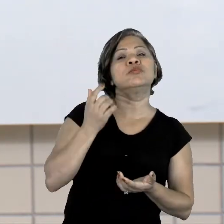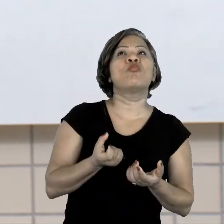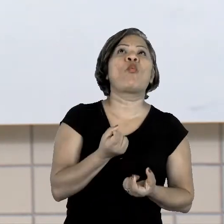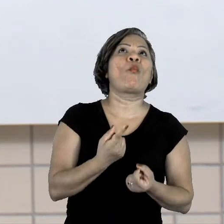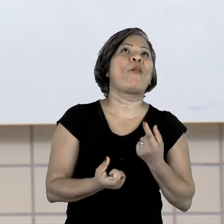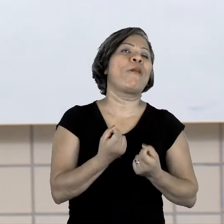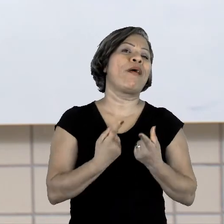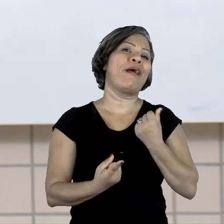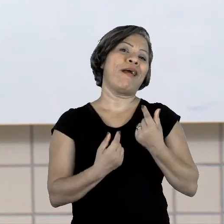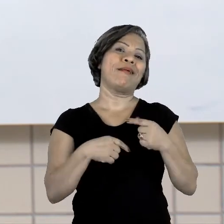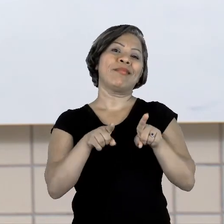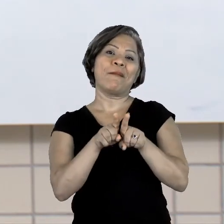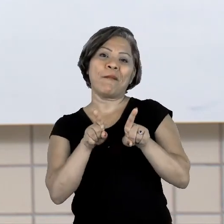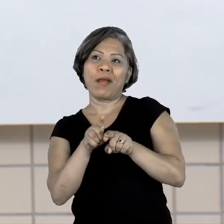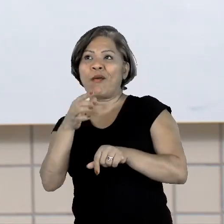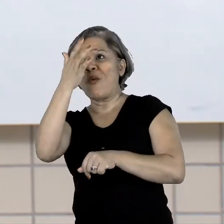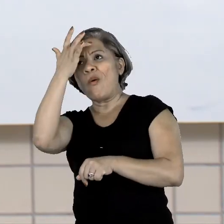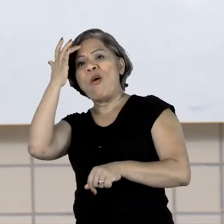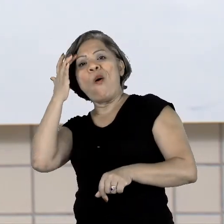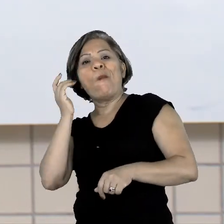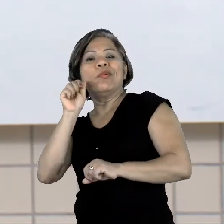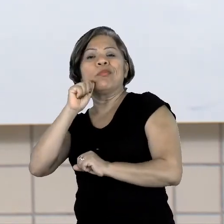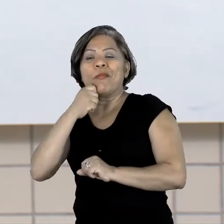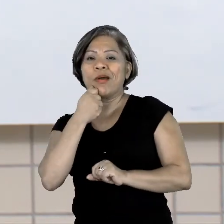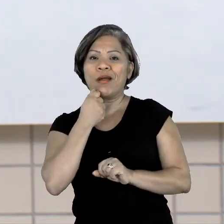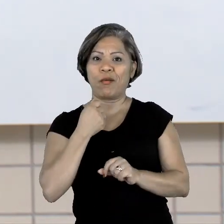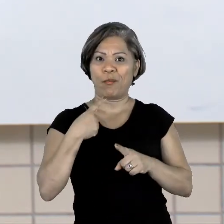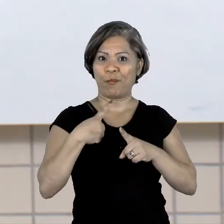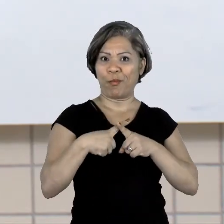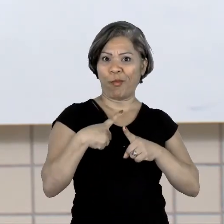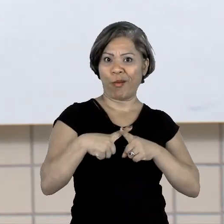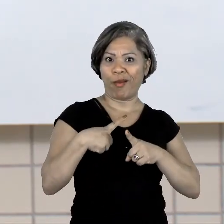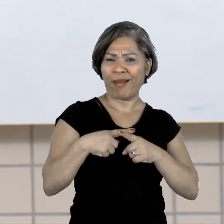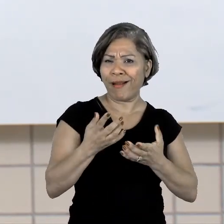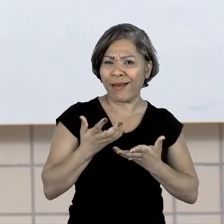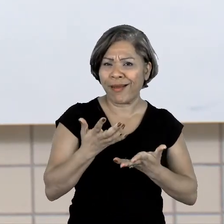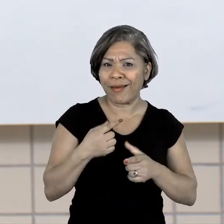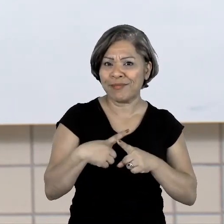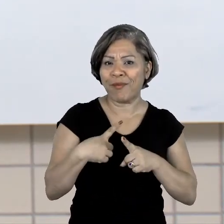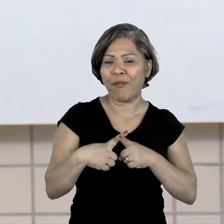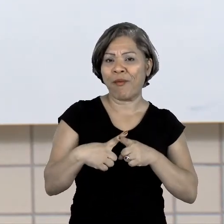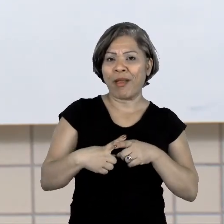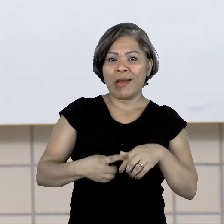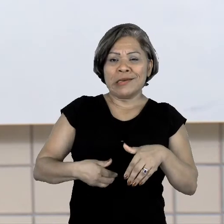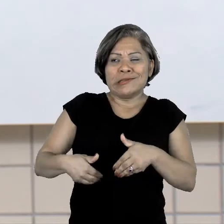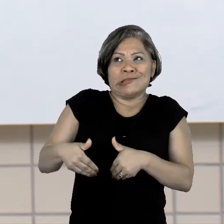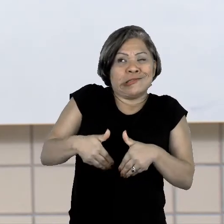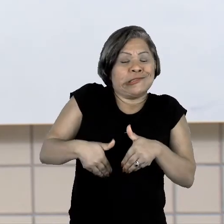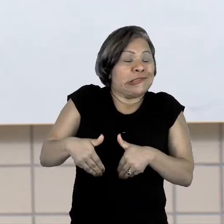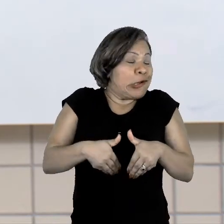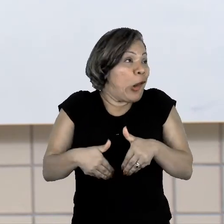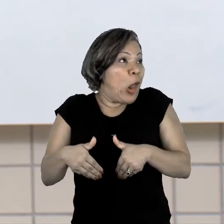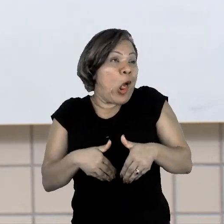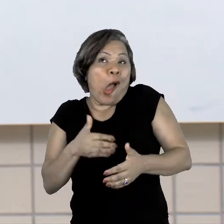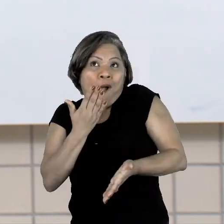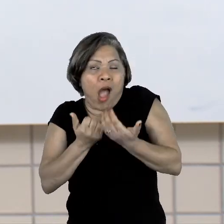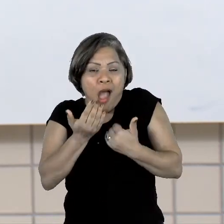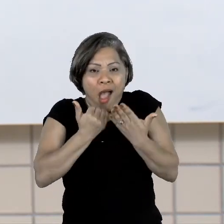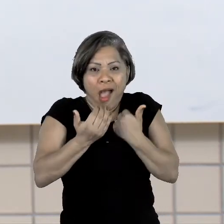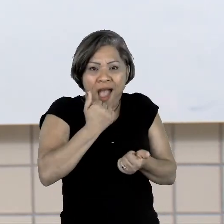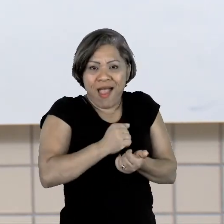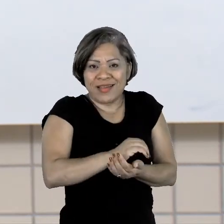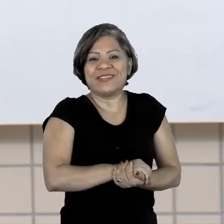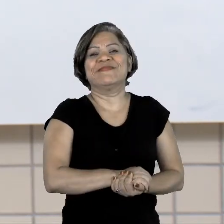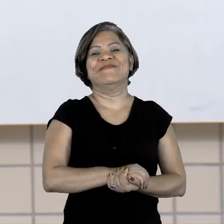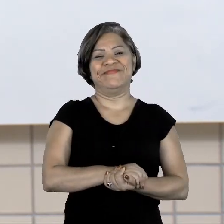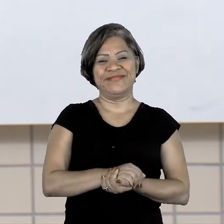E será por que ela queria isso? Porque ela é gulosa, ela é comilona, né? Isso mesmo. Então, observaram que dentro